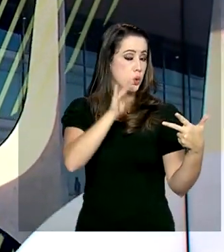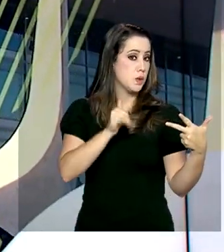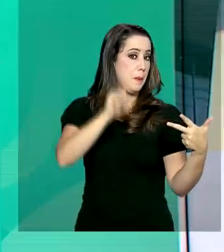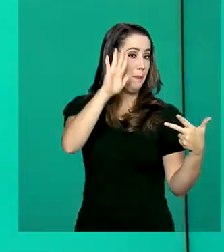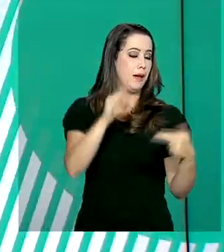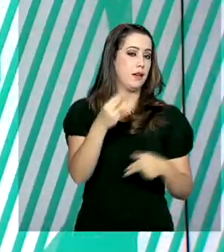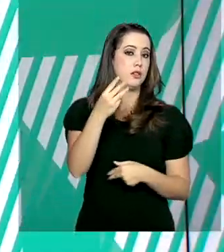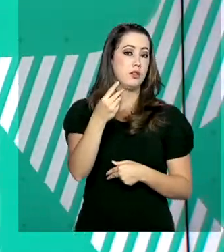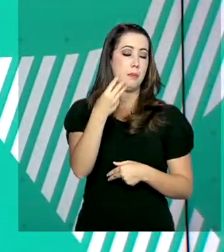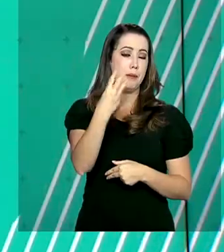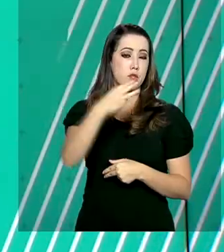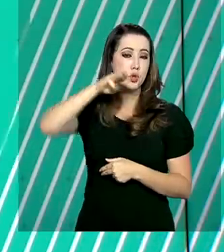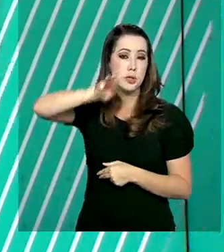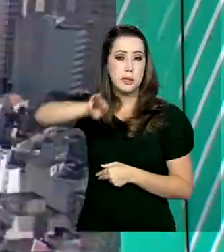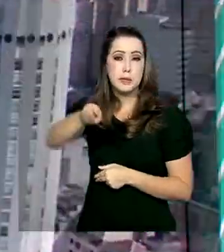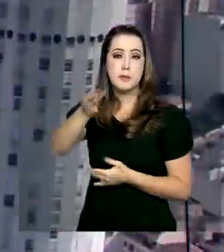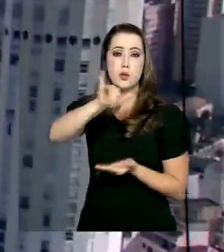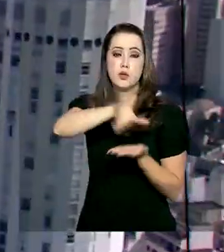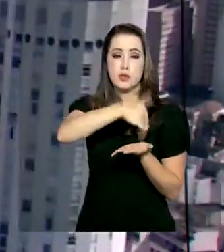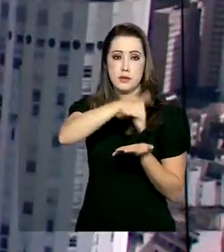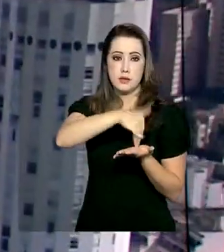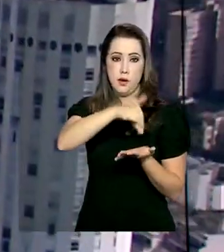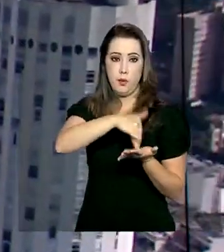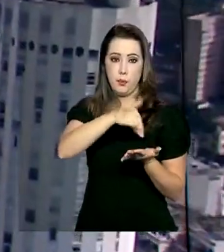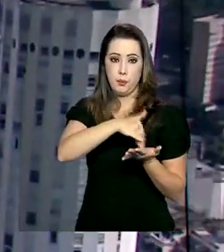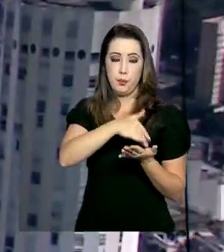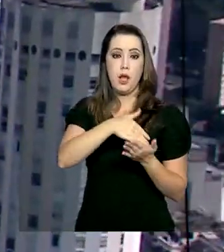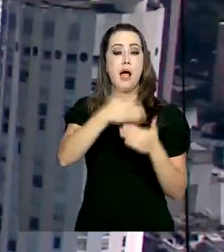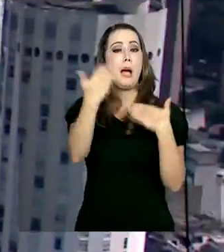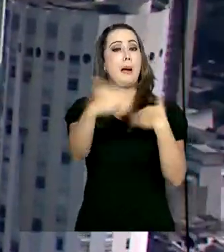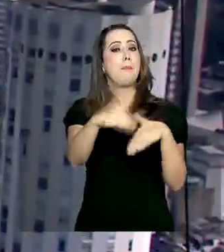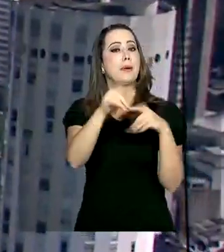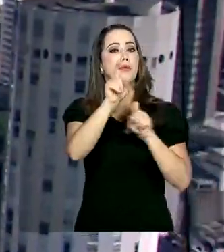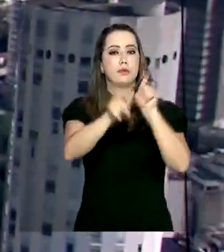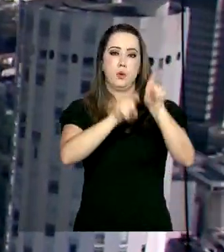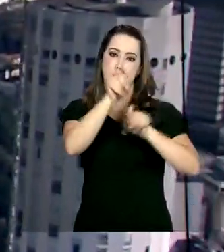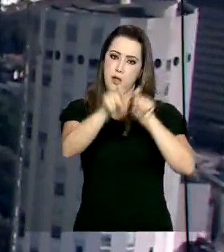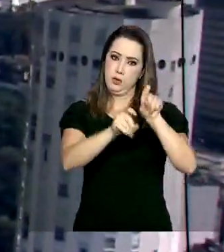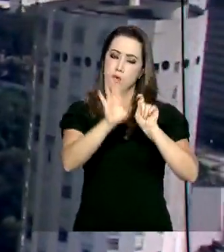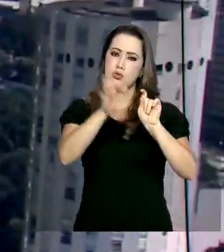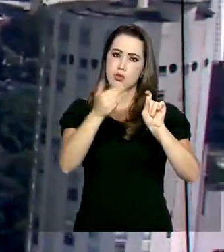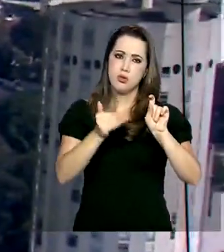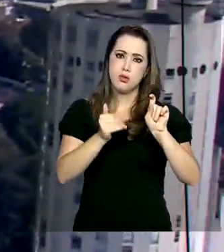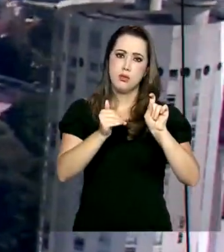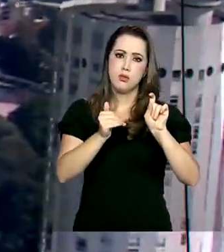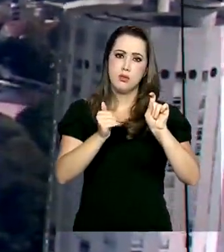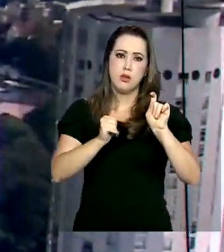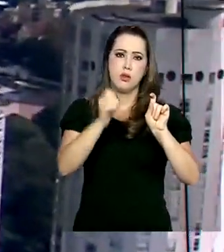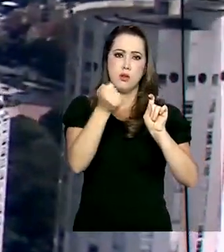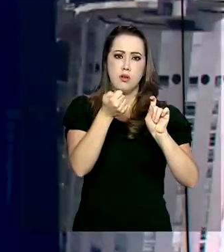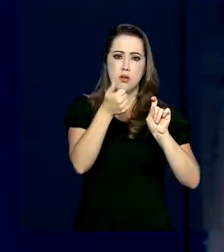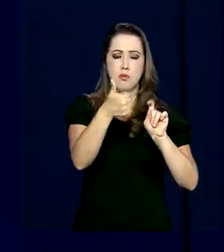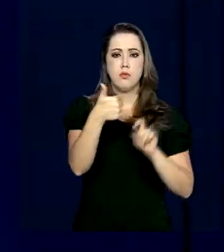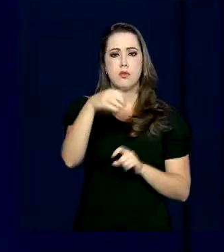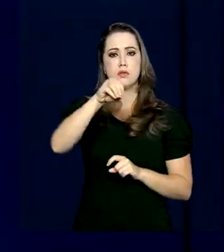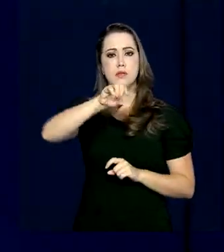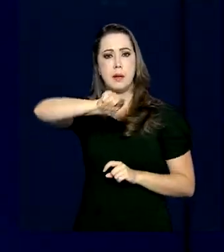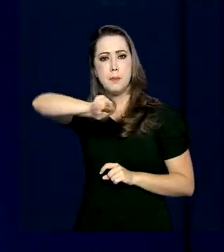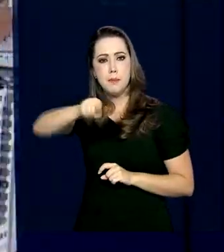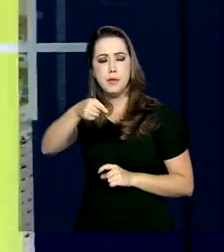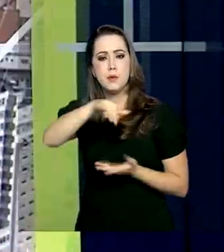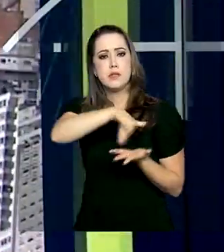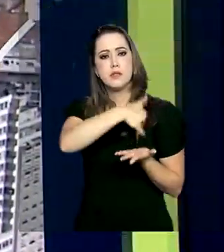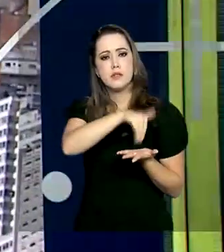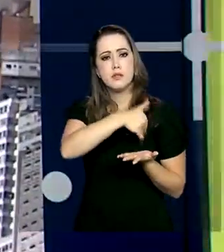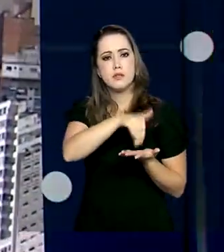alcançou mais de 3 milhões de inscrições. A versão digital das provas já tem quase 100 mil inscritos,